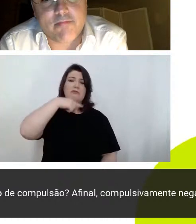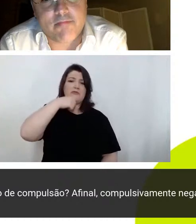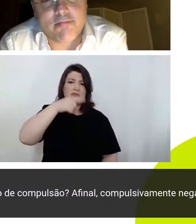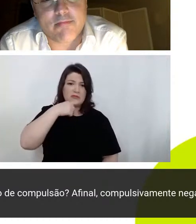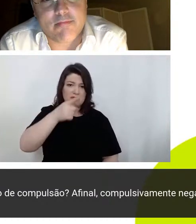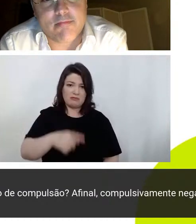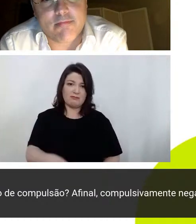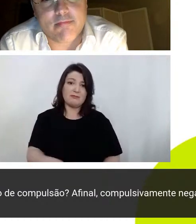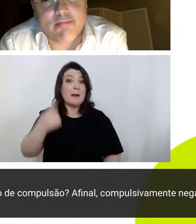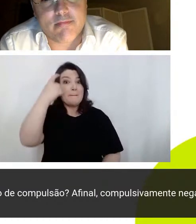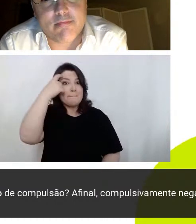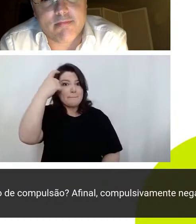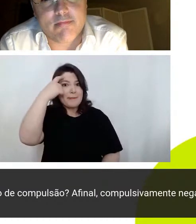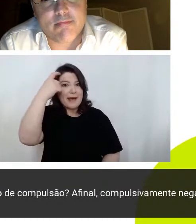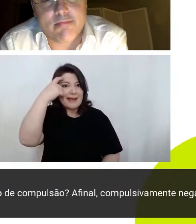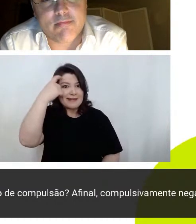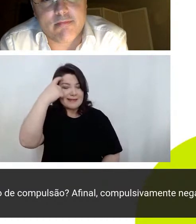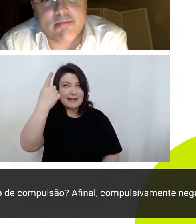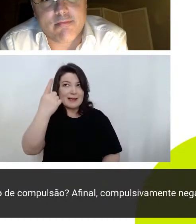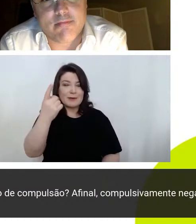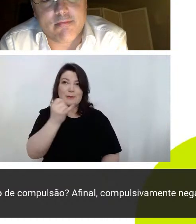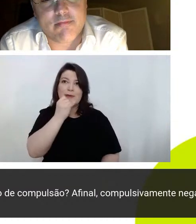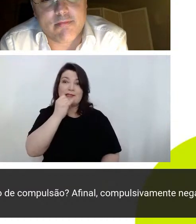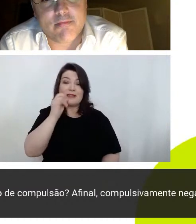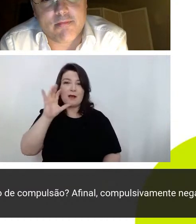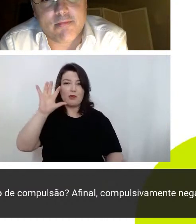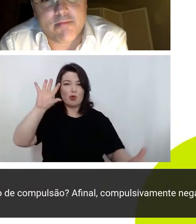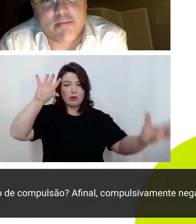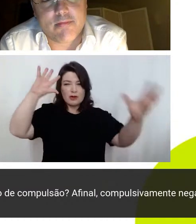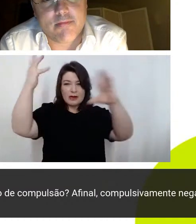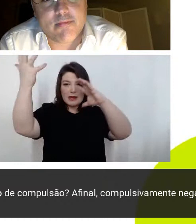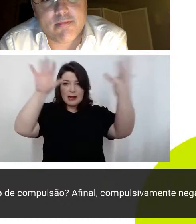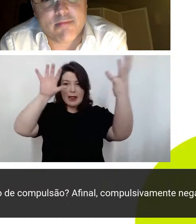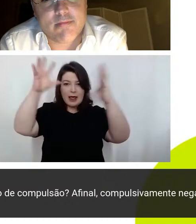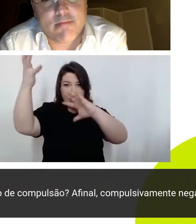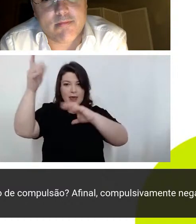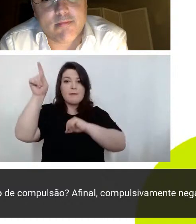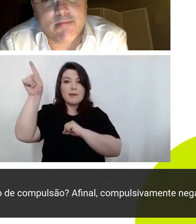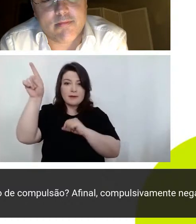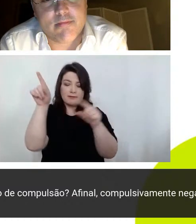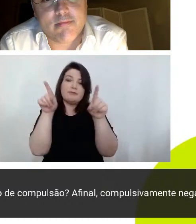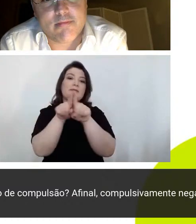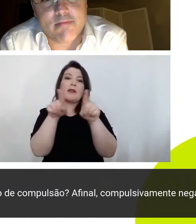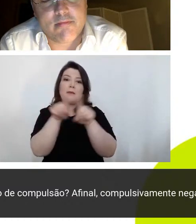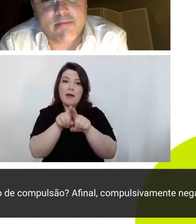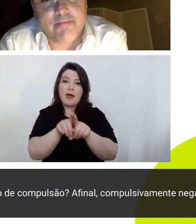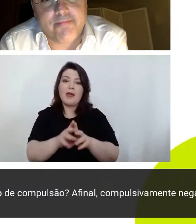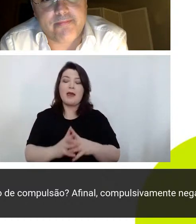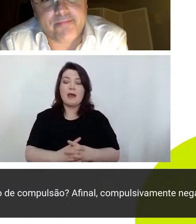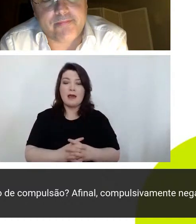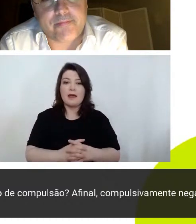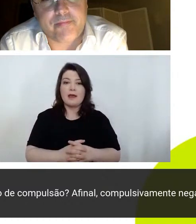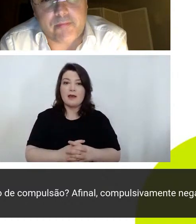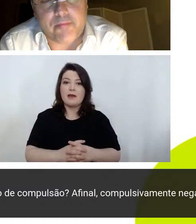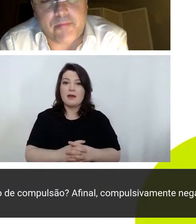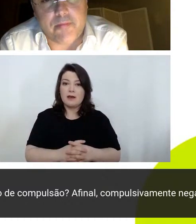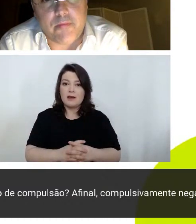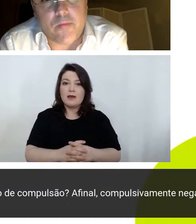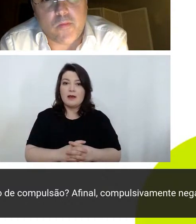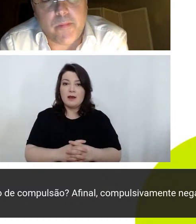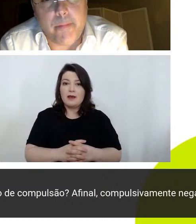próximos da questão ou a questão climática que também né passa a ser uma questão